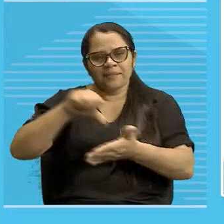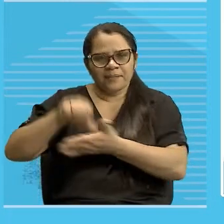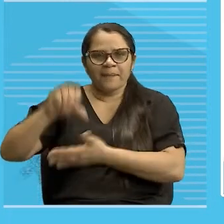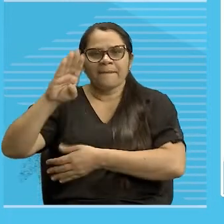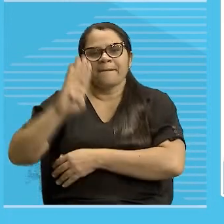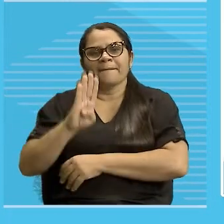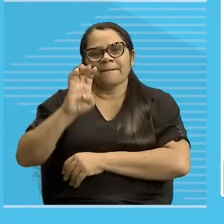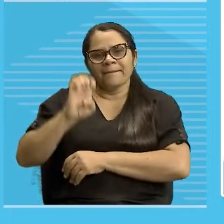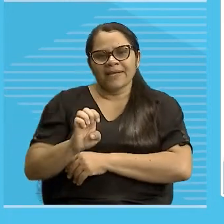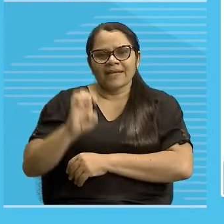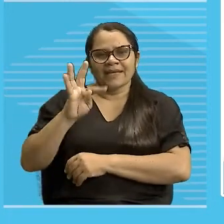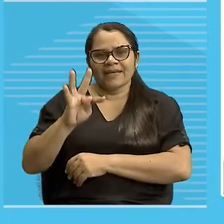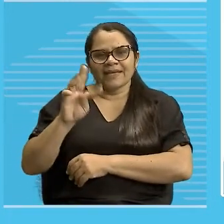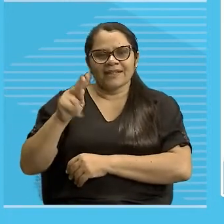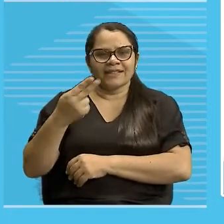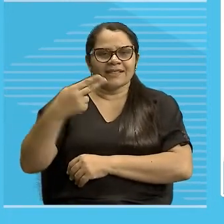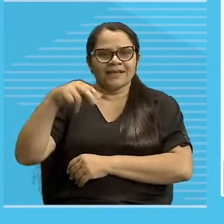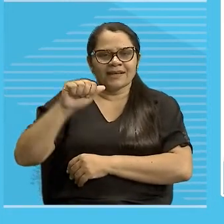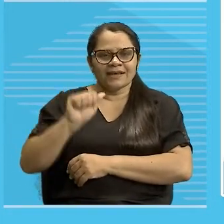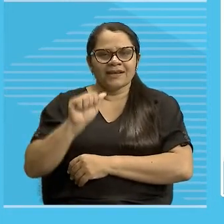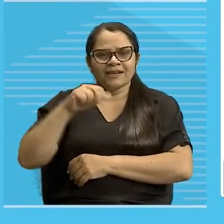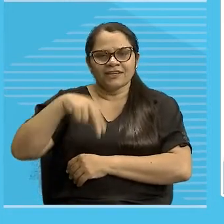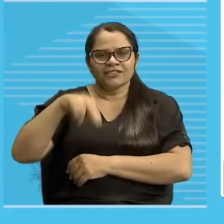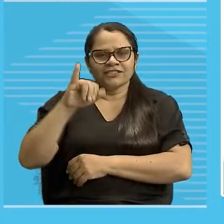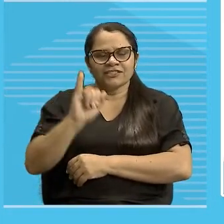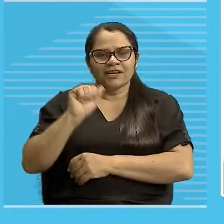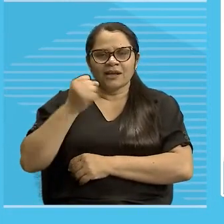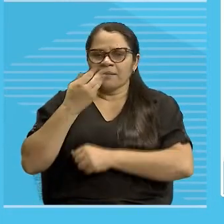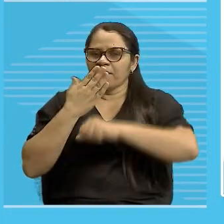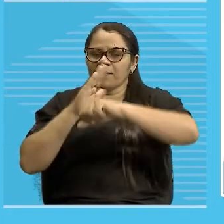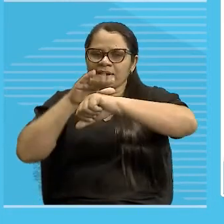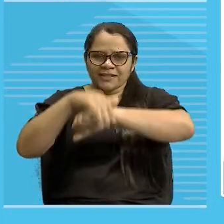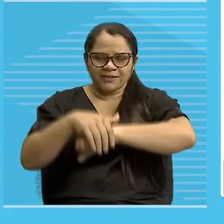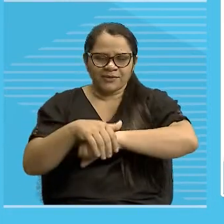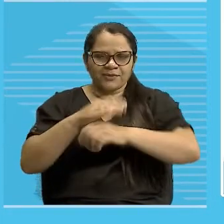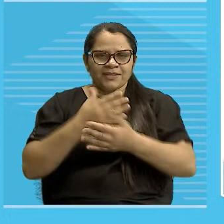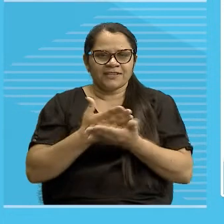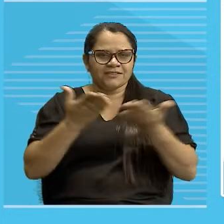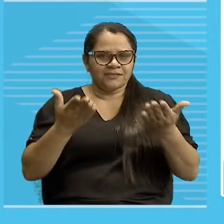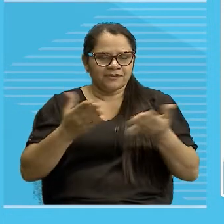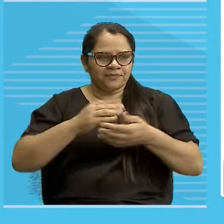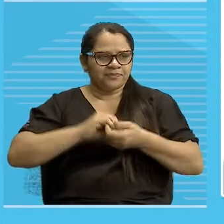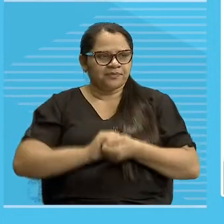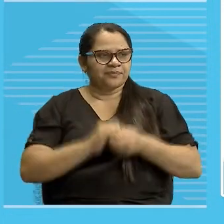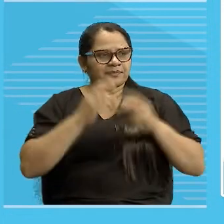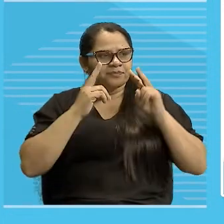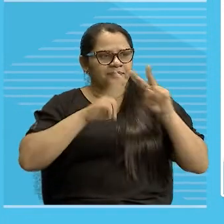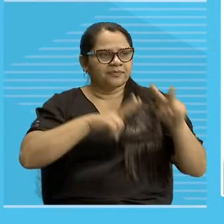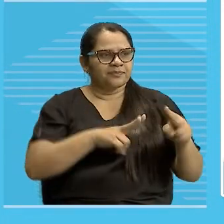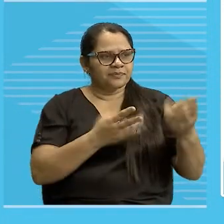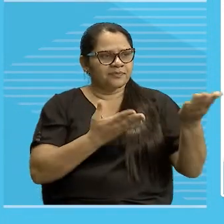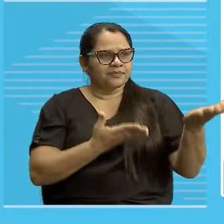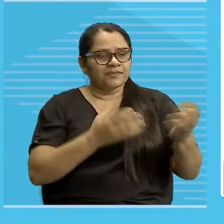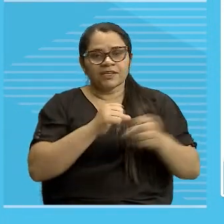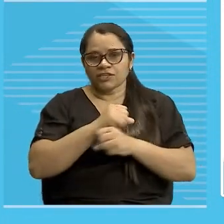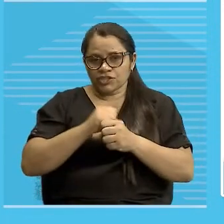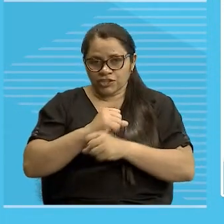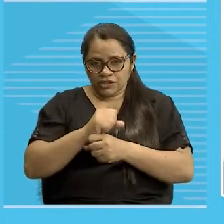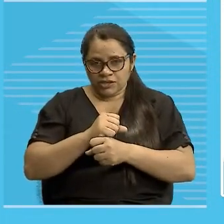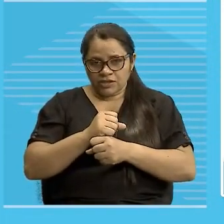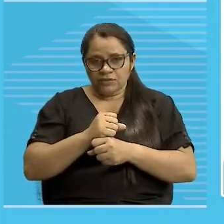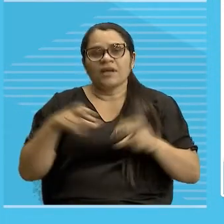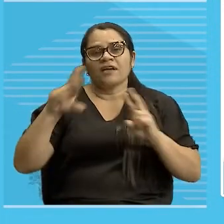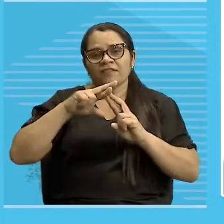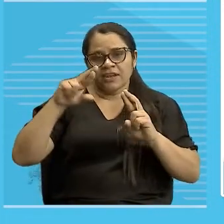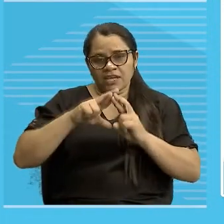Alândia Delmonts. Olha, gostei do nome, me arrasou. Delmonts. Então, neste ano, a referência ao ano